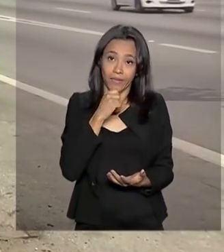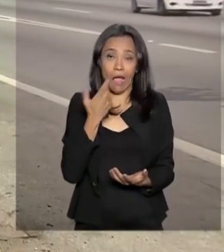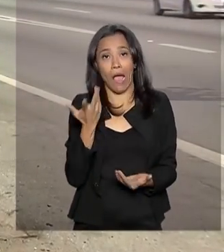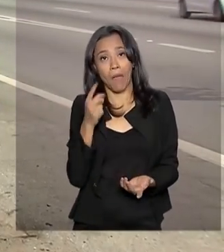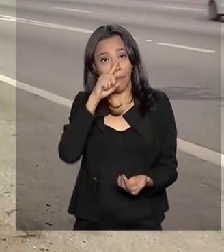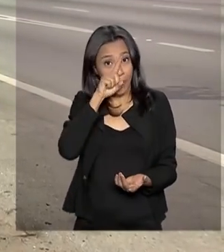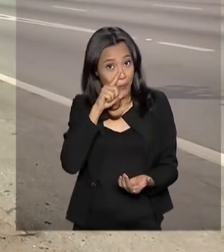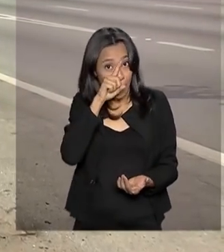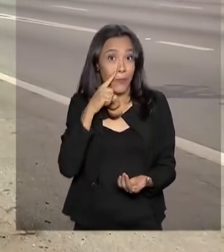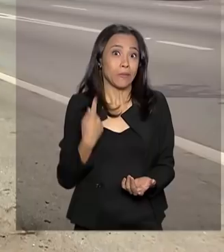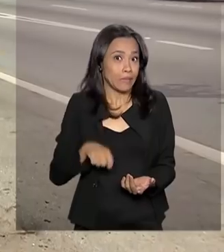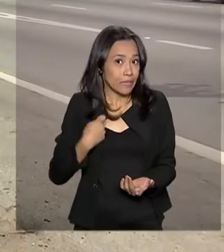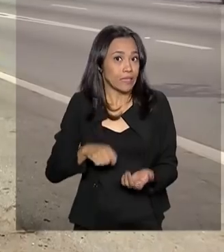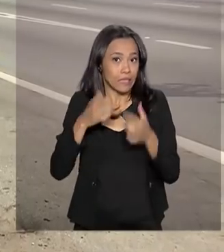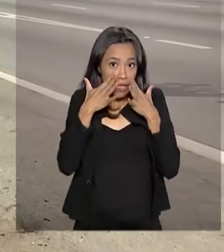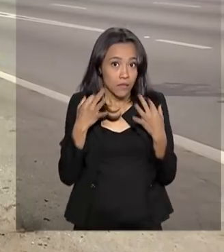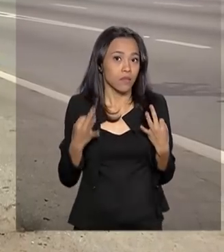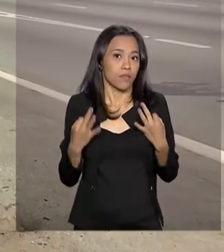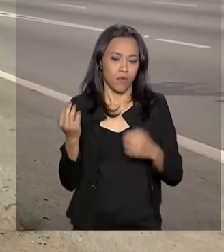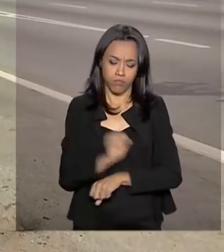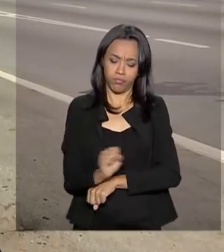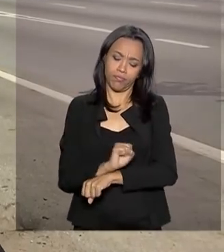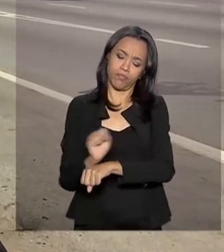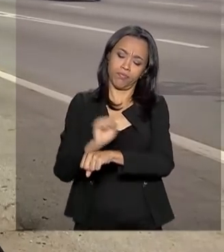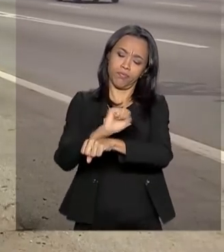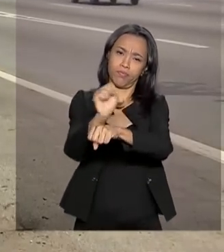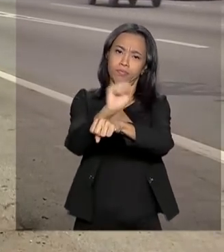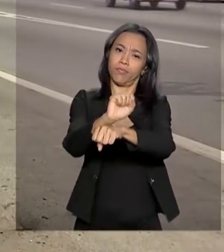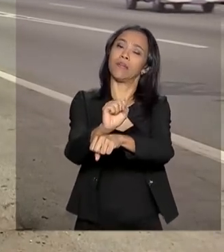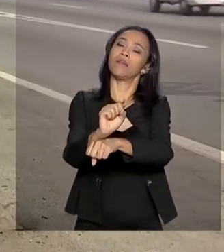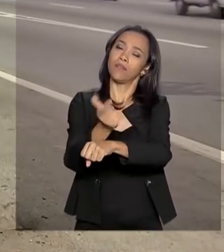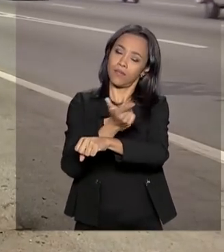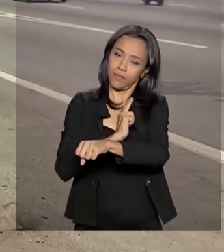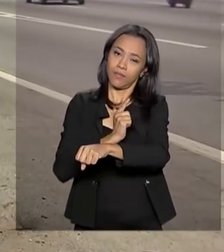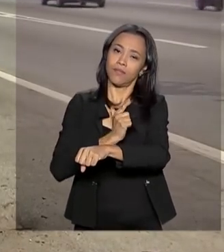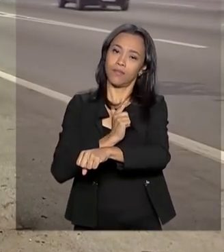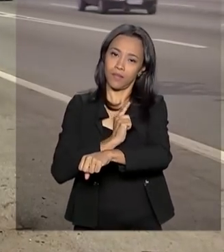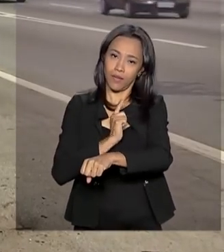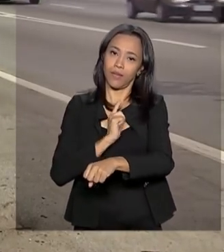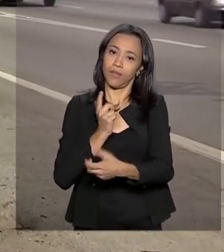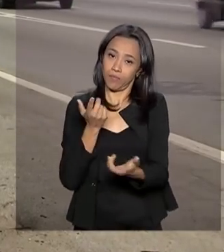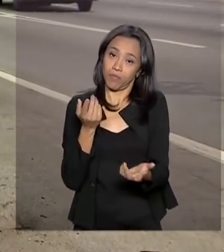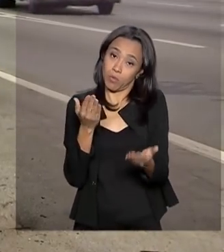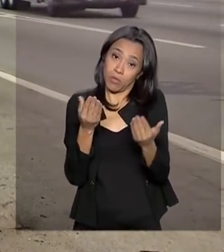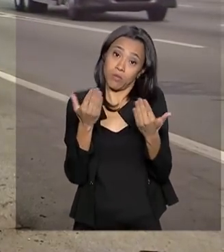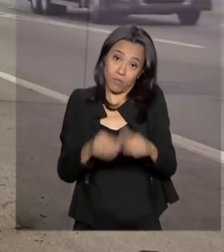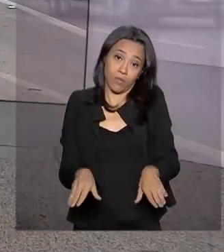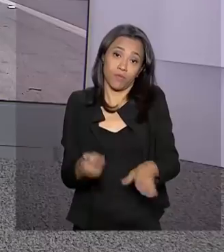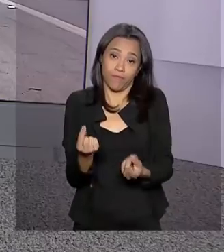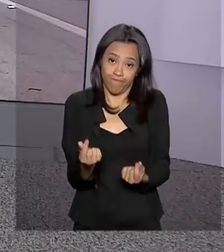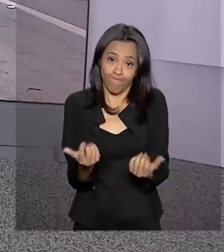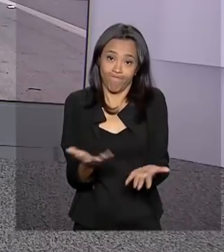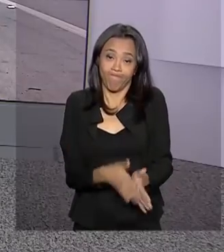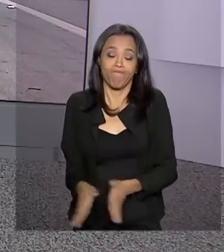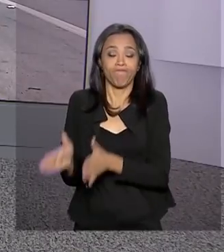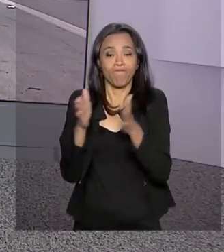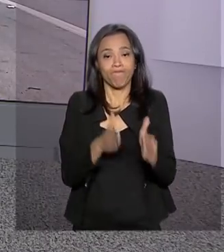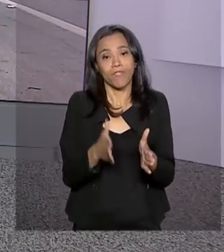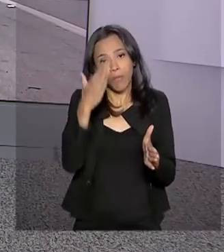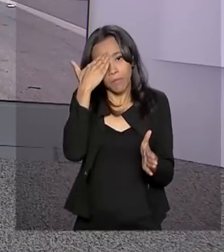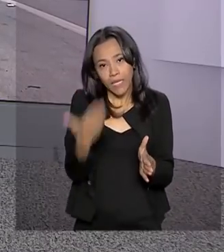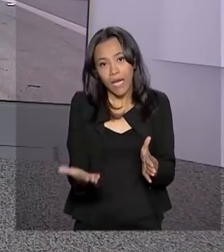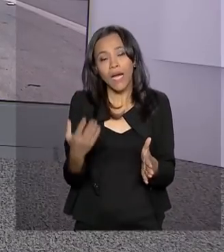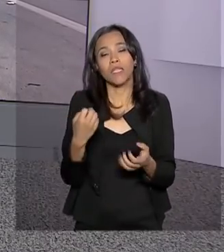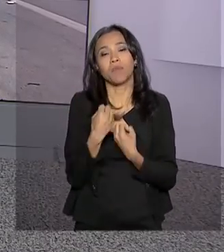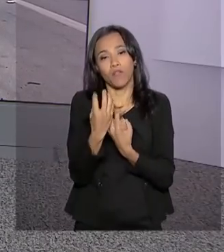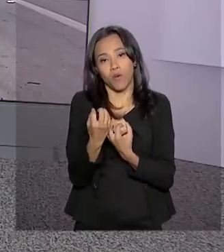perigoso e que precisa tomar cuidado ao dirigir, tem também essa questão financeira. Carla. Está dado o recado. Muito obrigada, então,